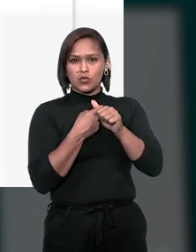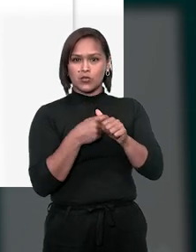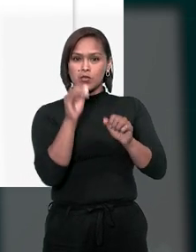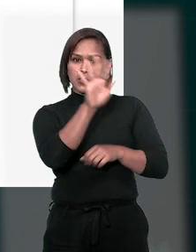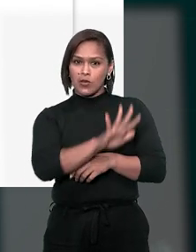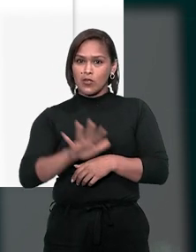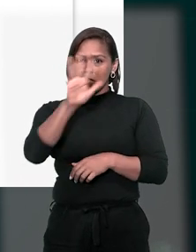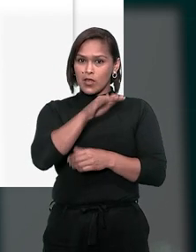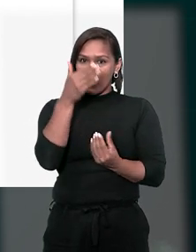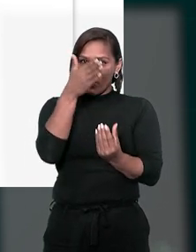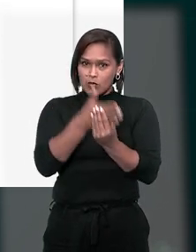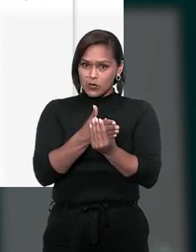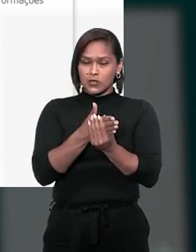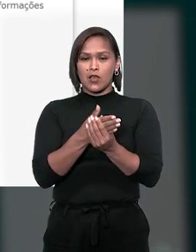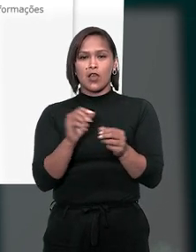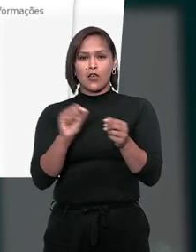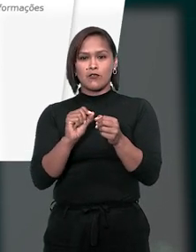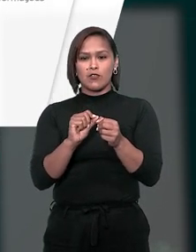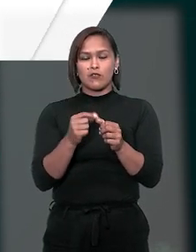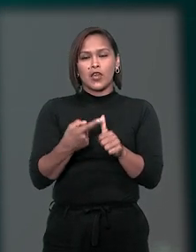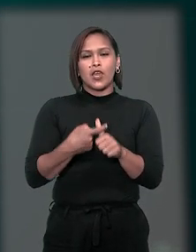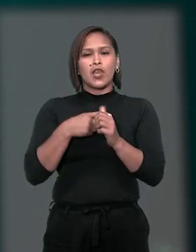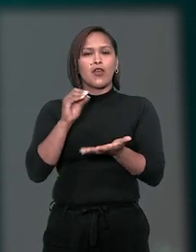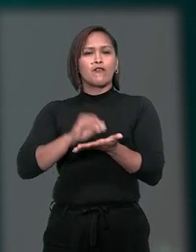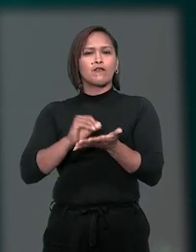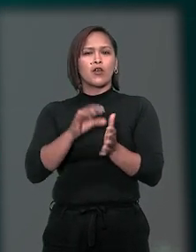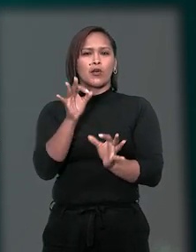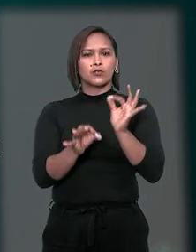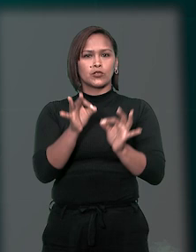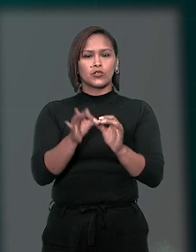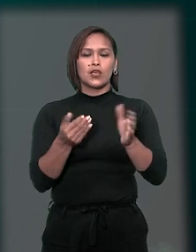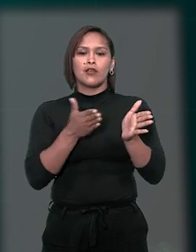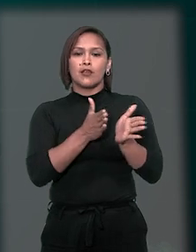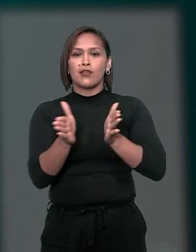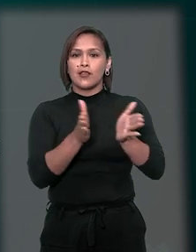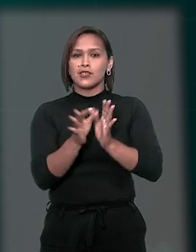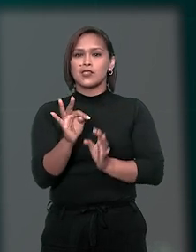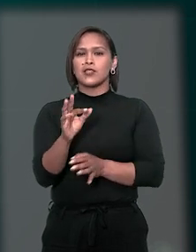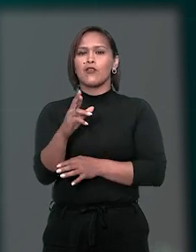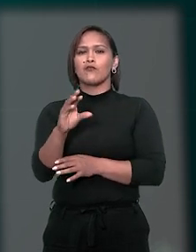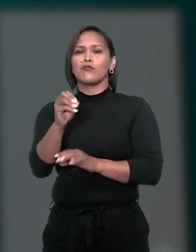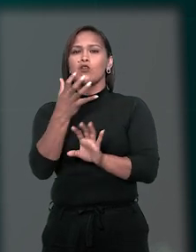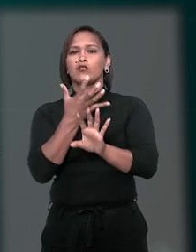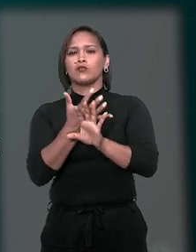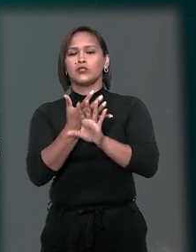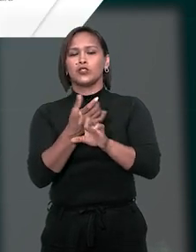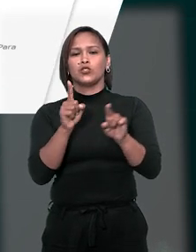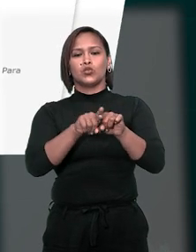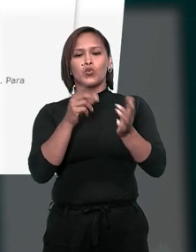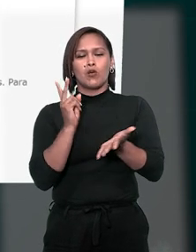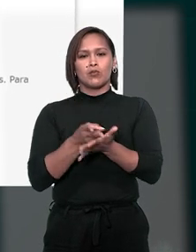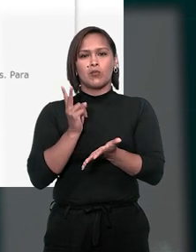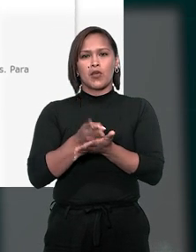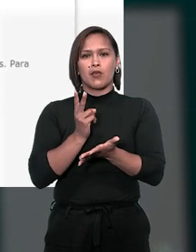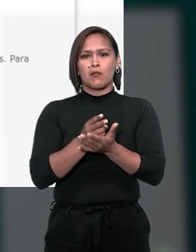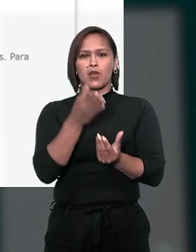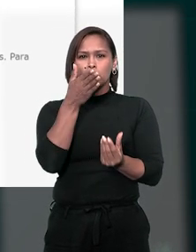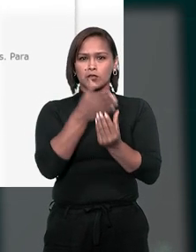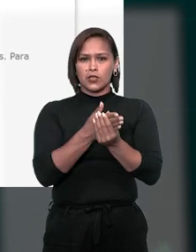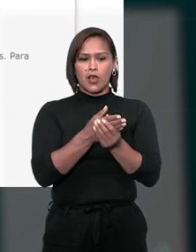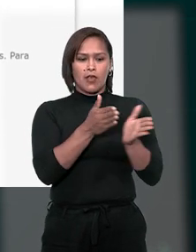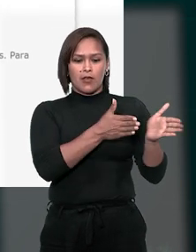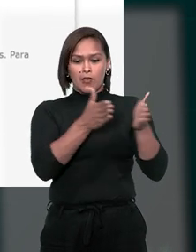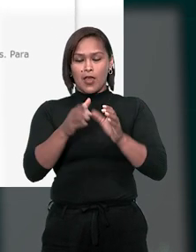suspensão nacional do processamento de feitos pendentes, e acessar o Fórum Virtual Permanente de Precedentes,